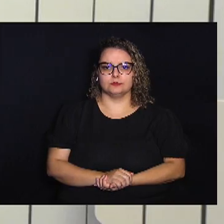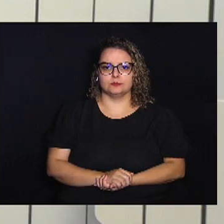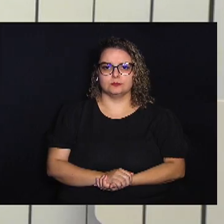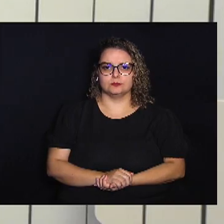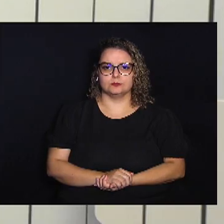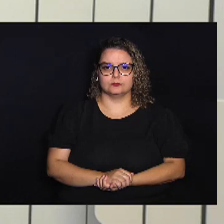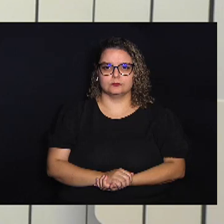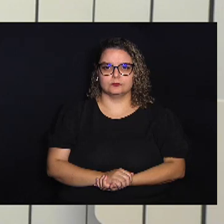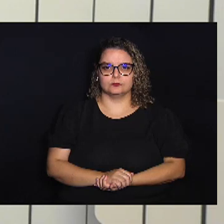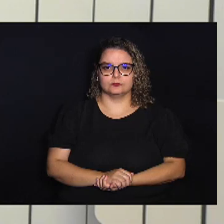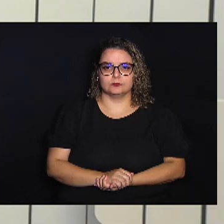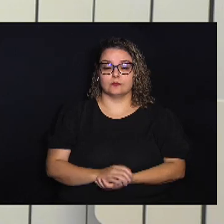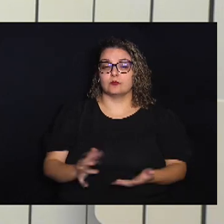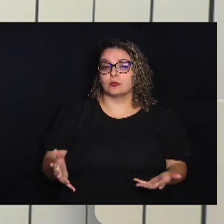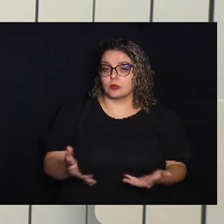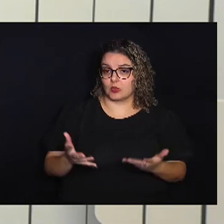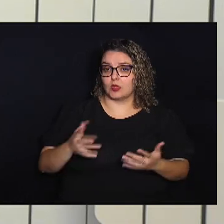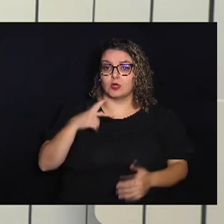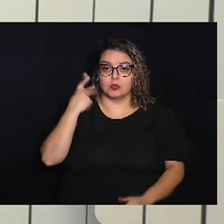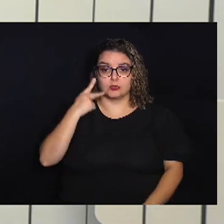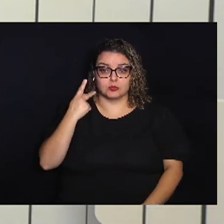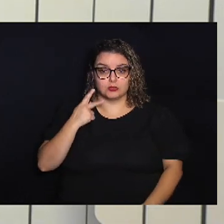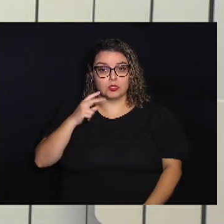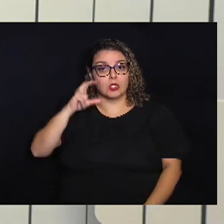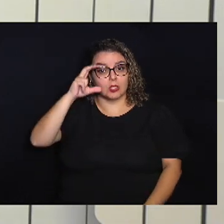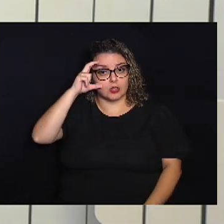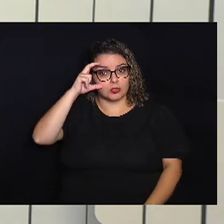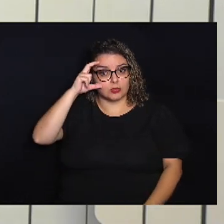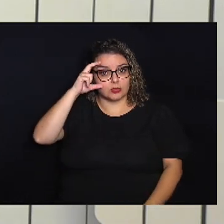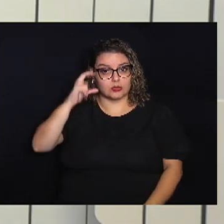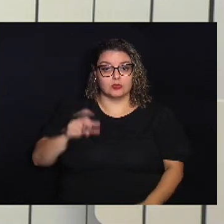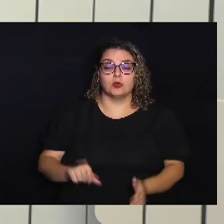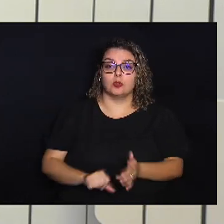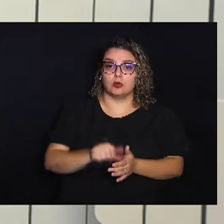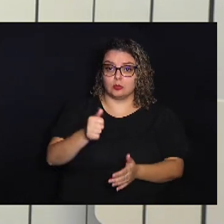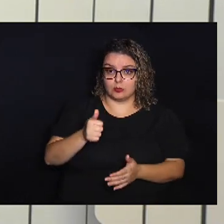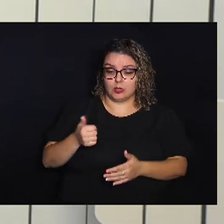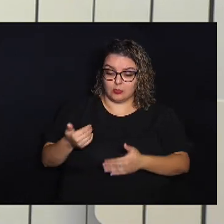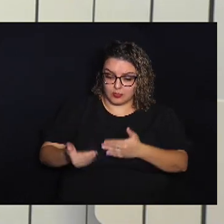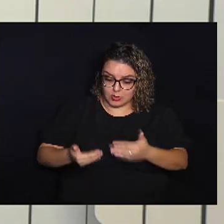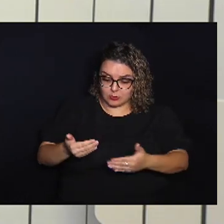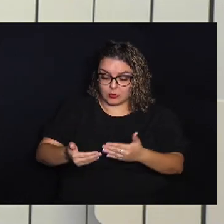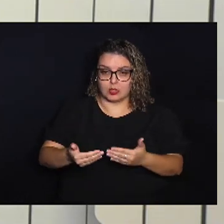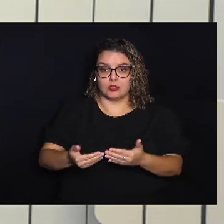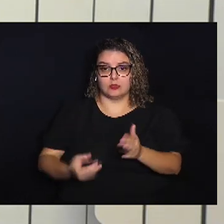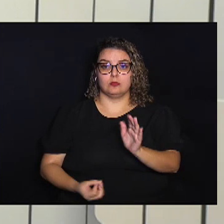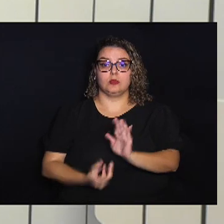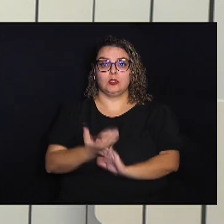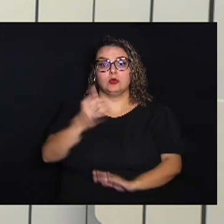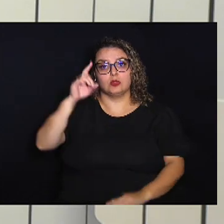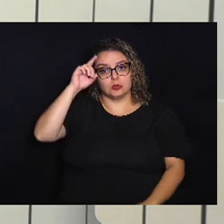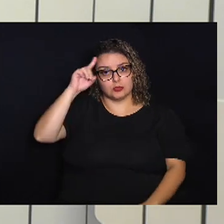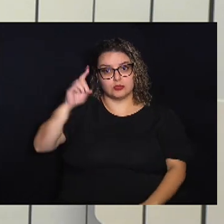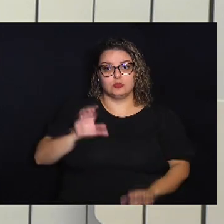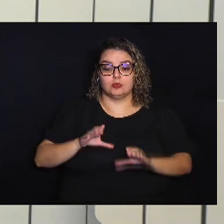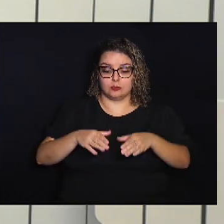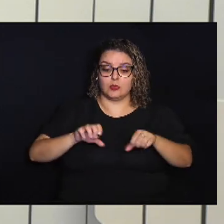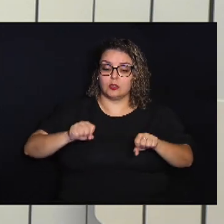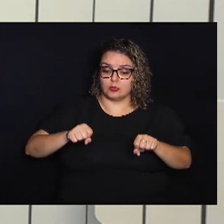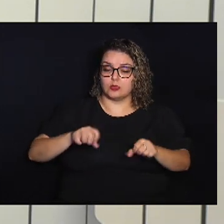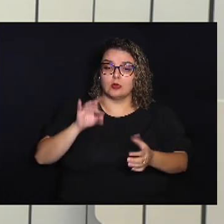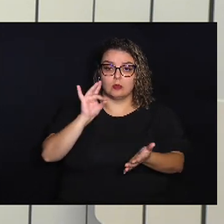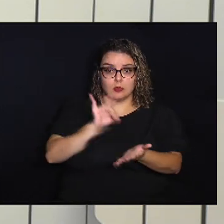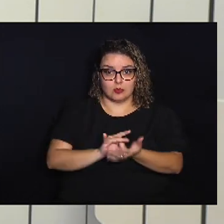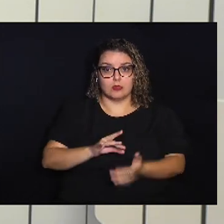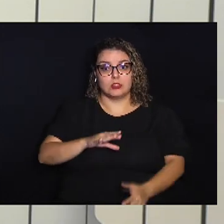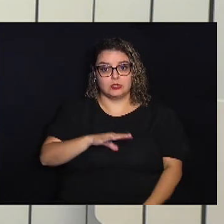De iniciativa do vereador Carlinhos Camelô O primeiro passo para instituir o dia do motoclube Como oficial na